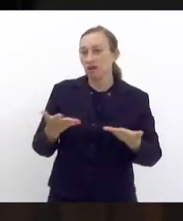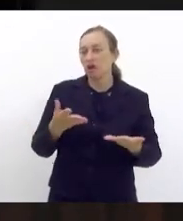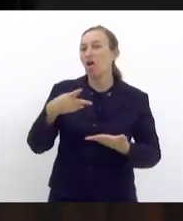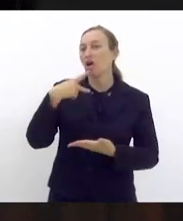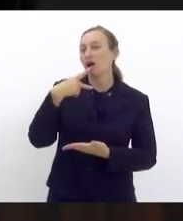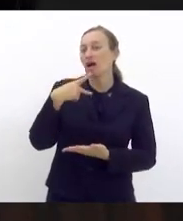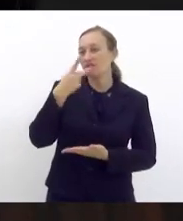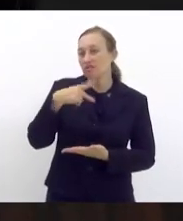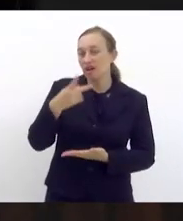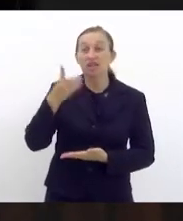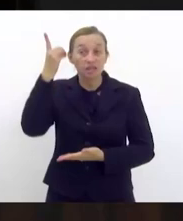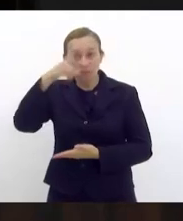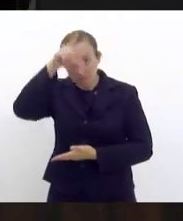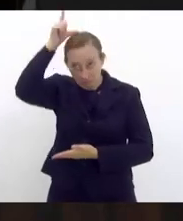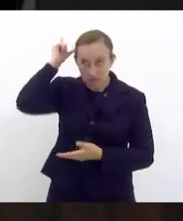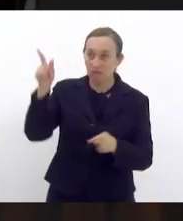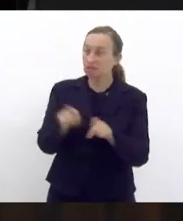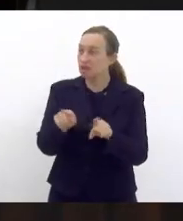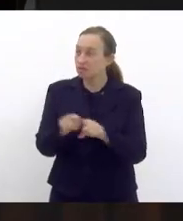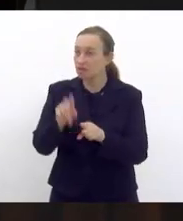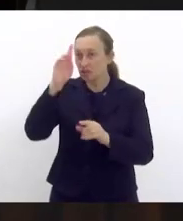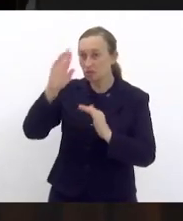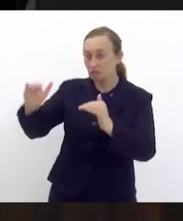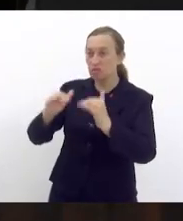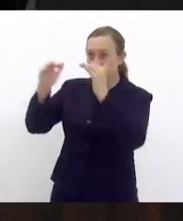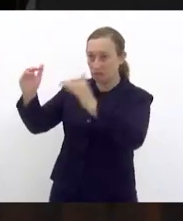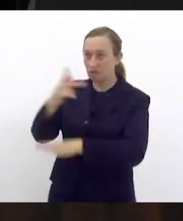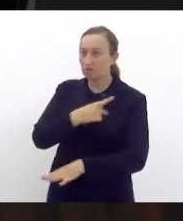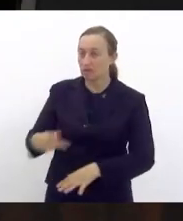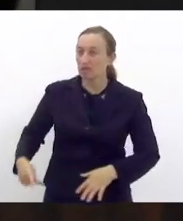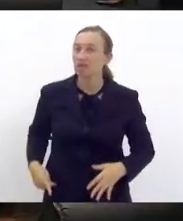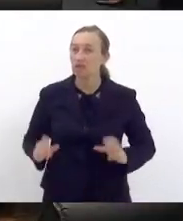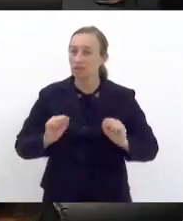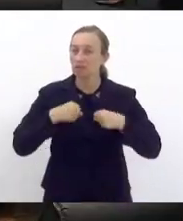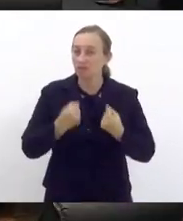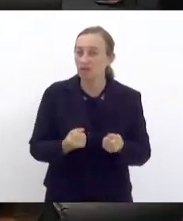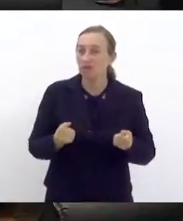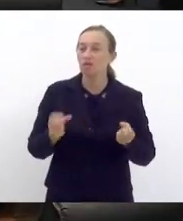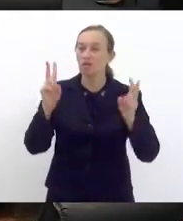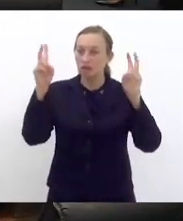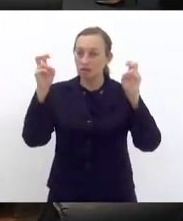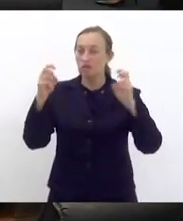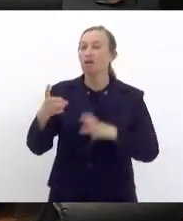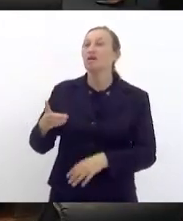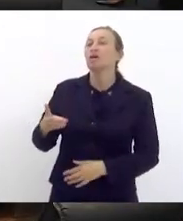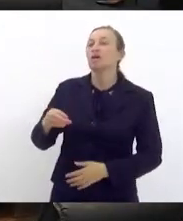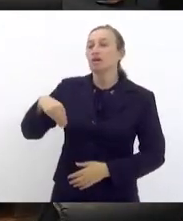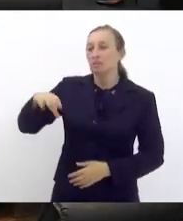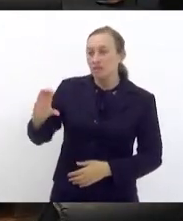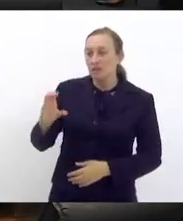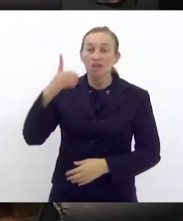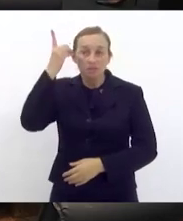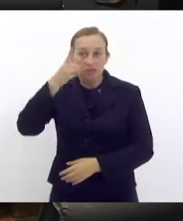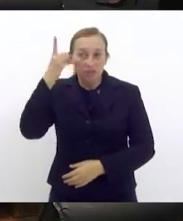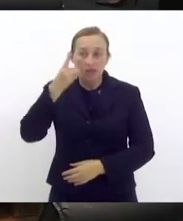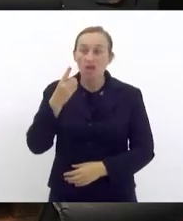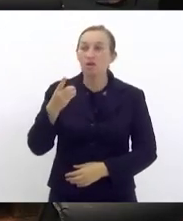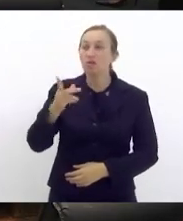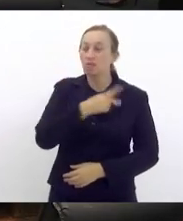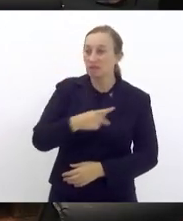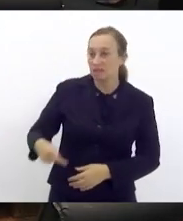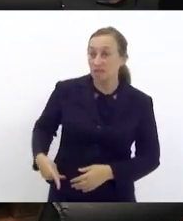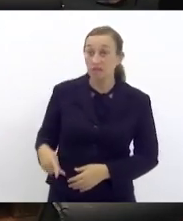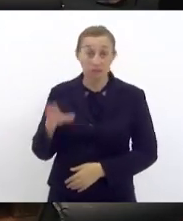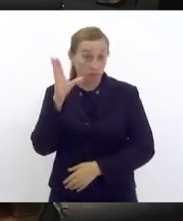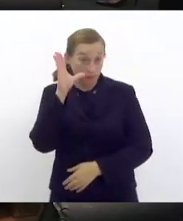de vossa excelência, que eu sei que é também um defensor da causa. Deputado Mink. Presidente Bacelar, a minha observação,